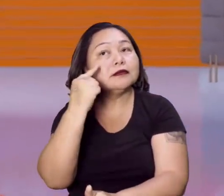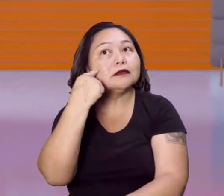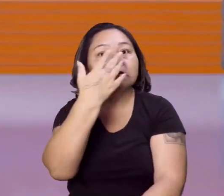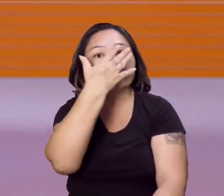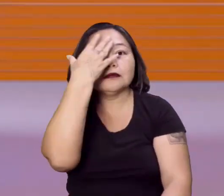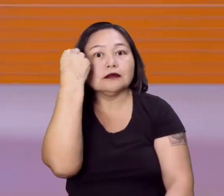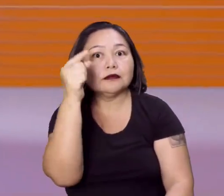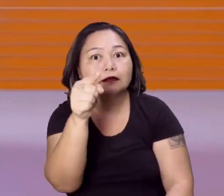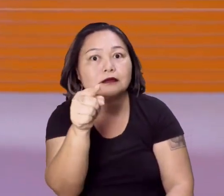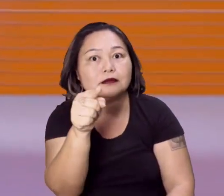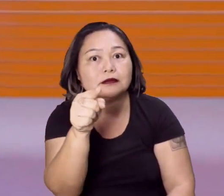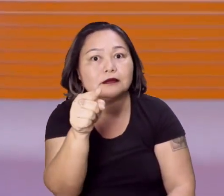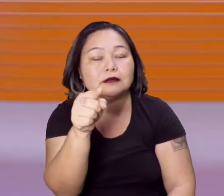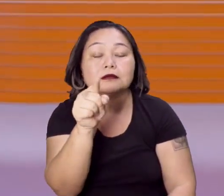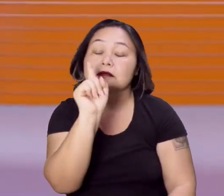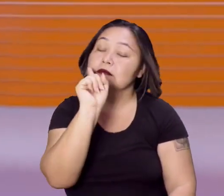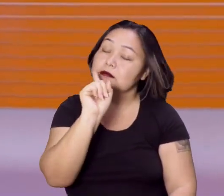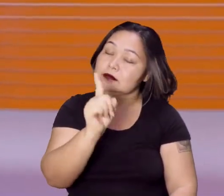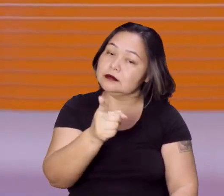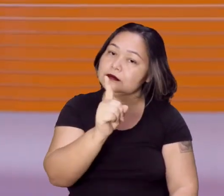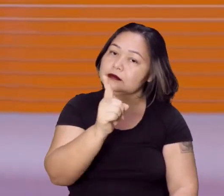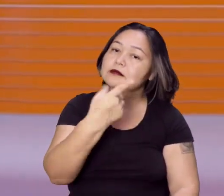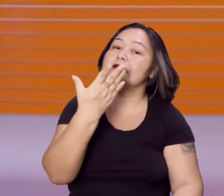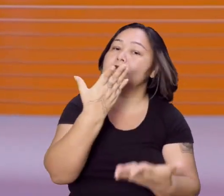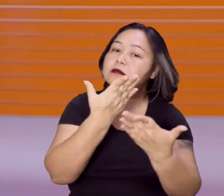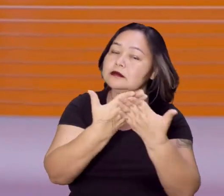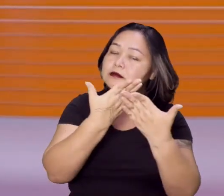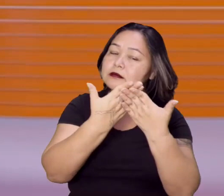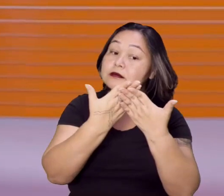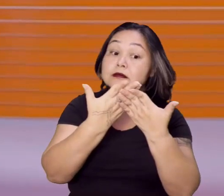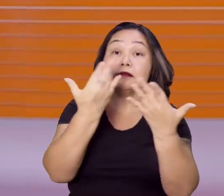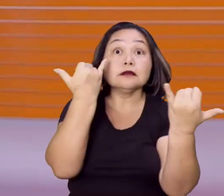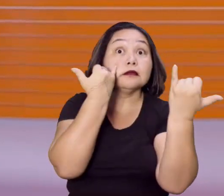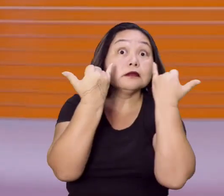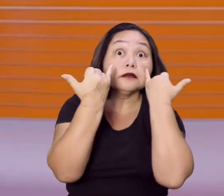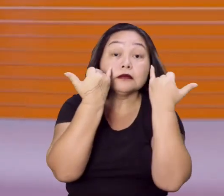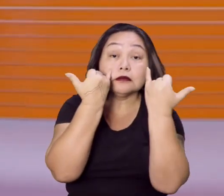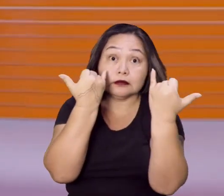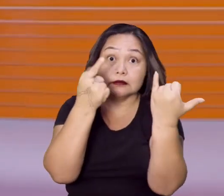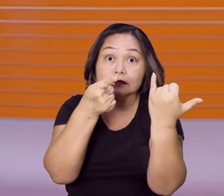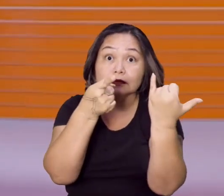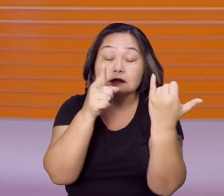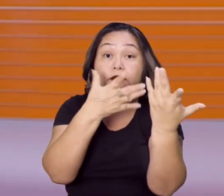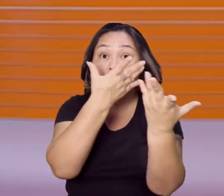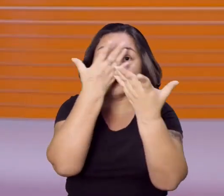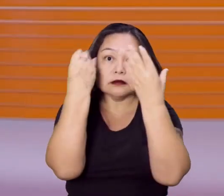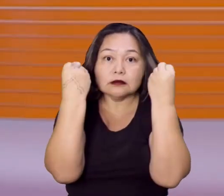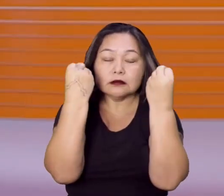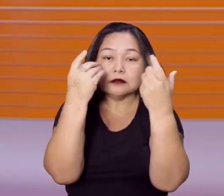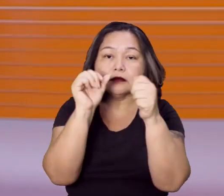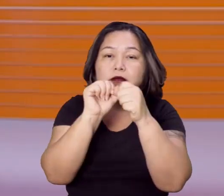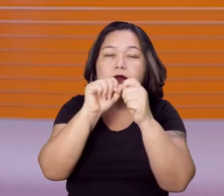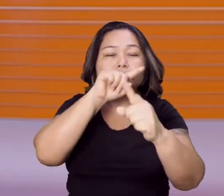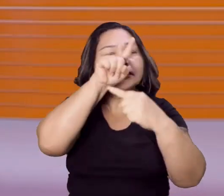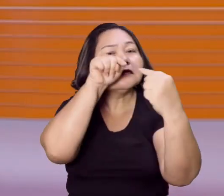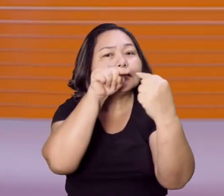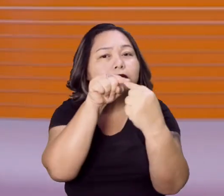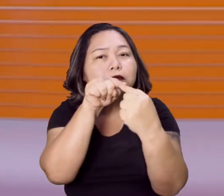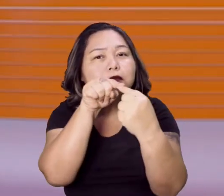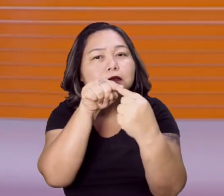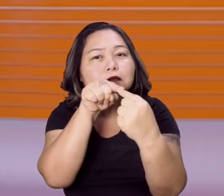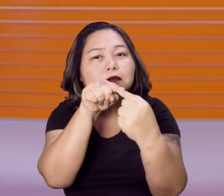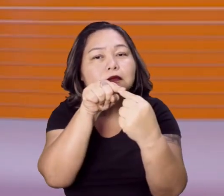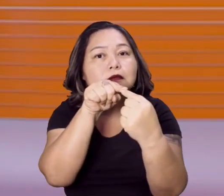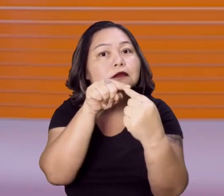esquecido. Porque, olha, gente, essa aula tem muita informação, não é mesmo? E vocês esqueceram aí sobre os objetivos